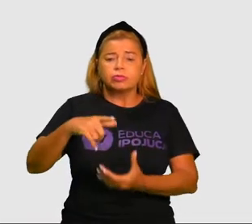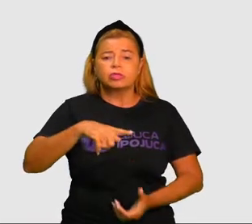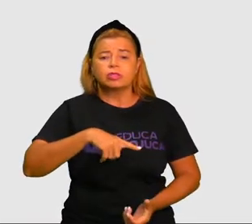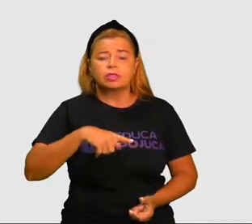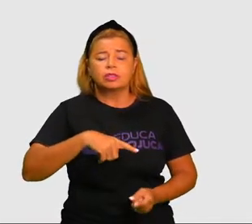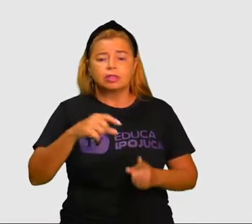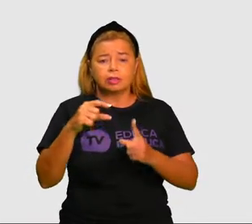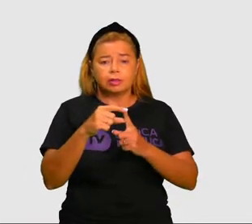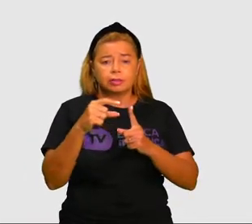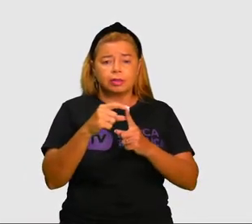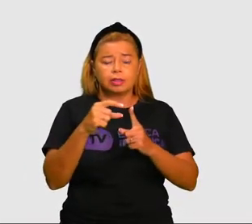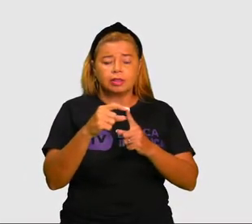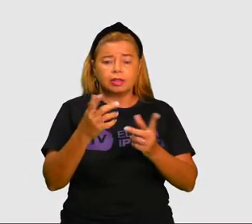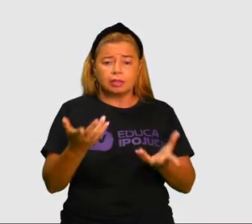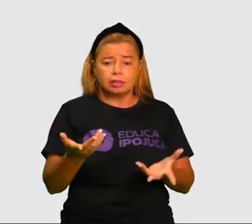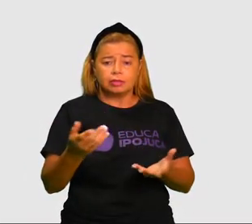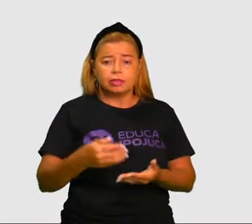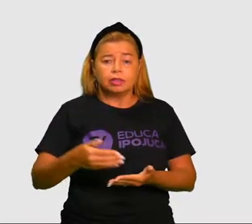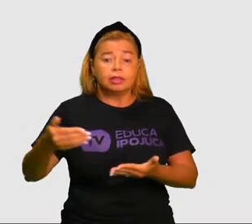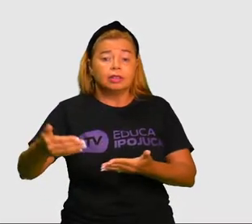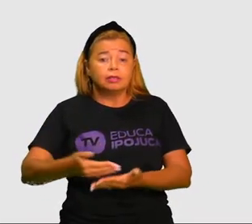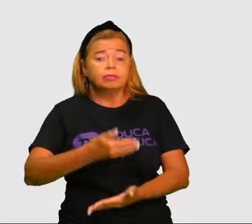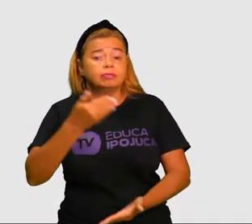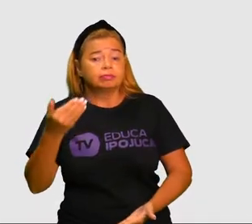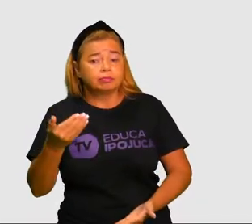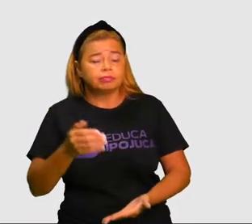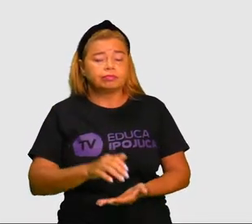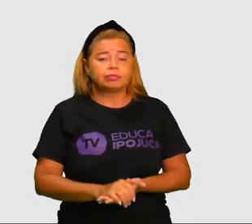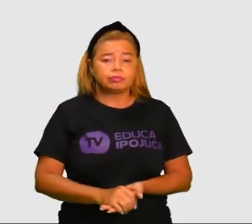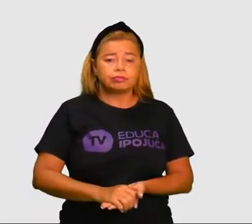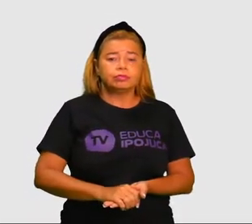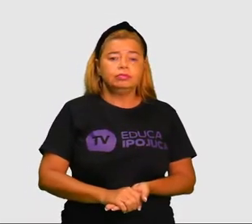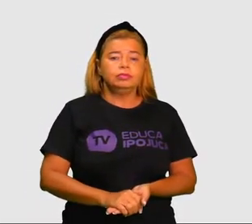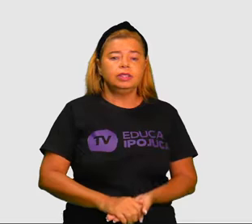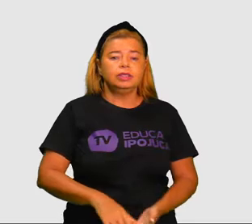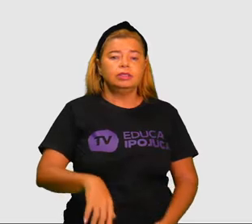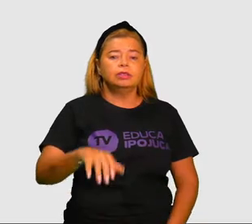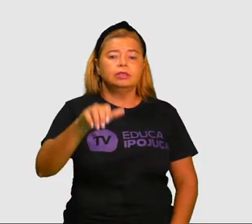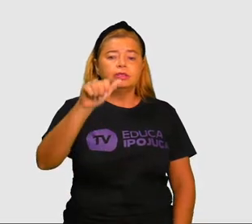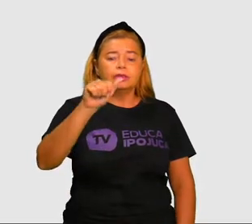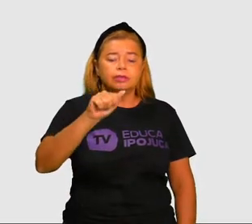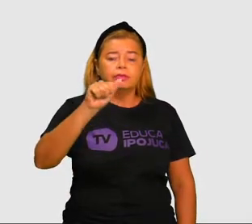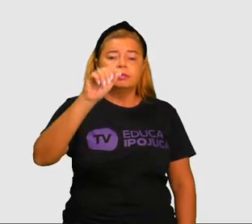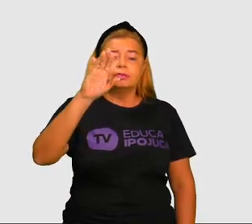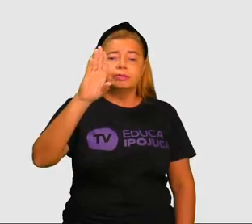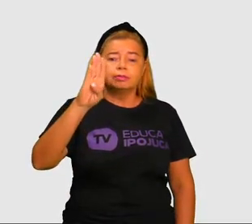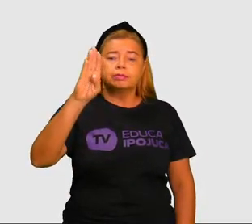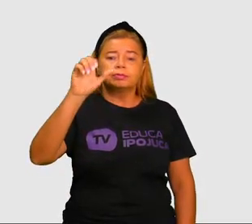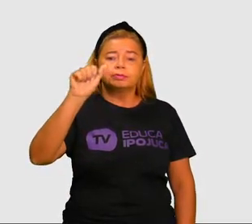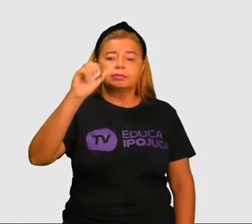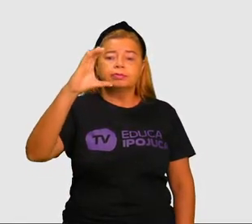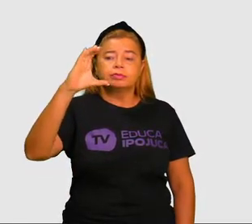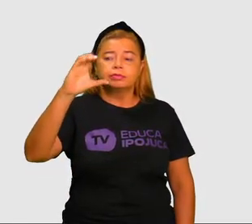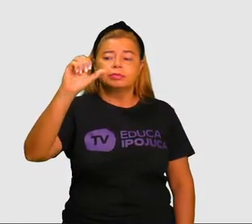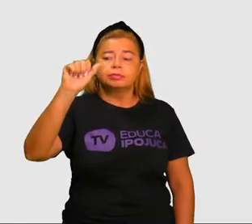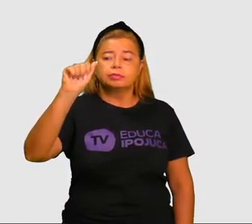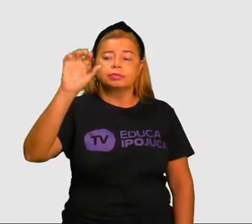É só? Abacate. Cinco. Ela é polissílaba, não isso?